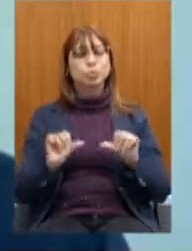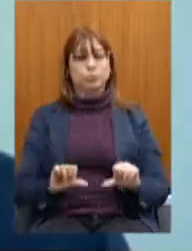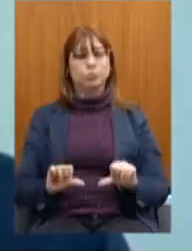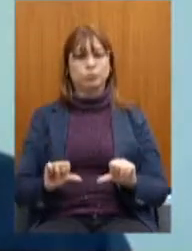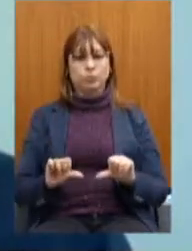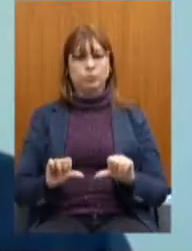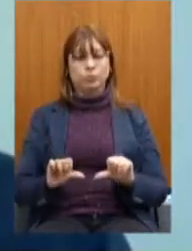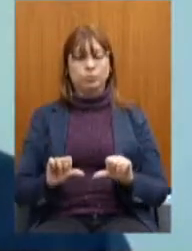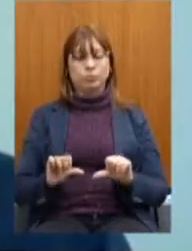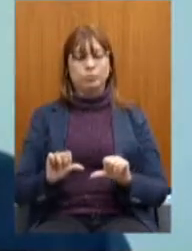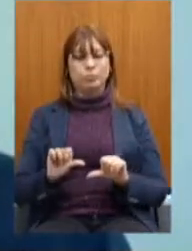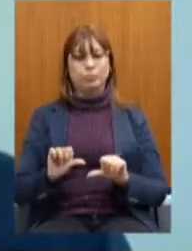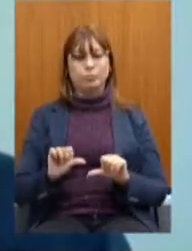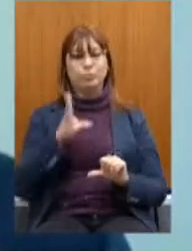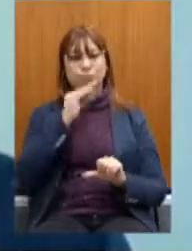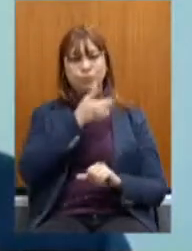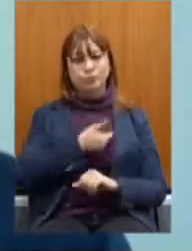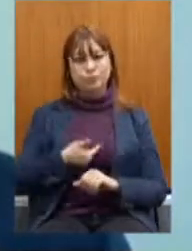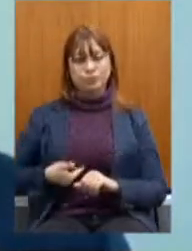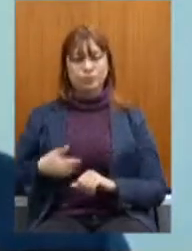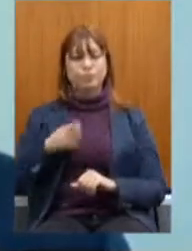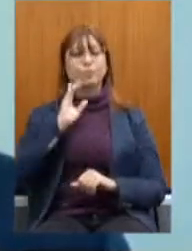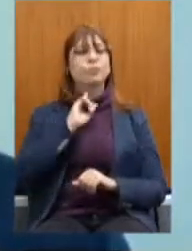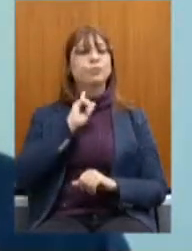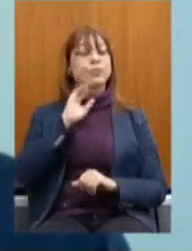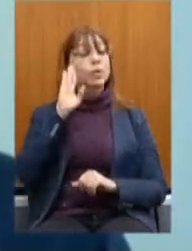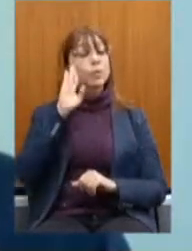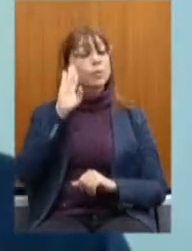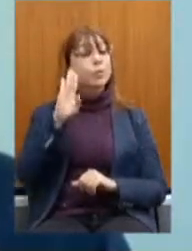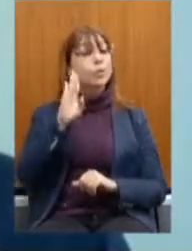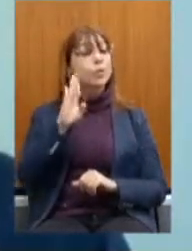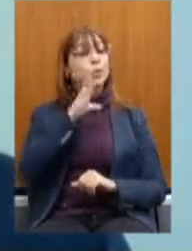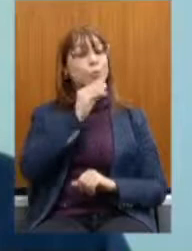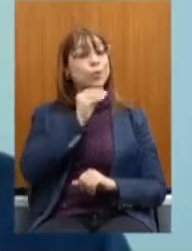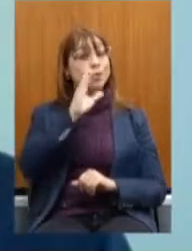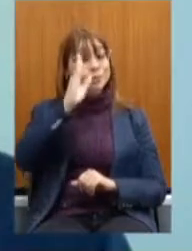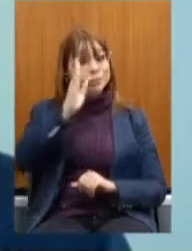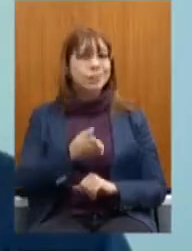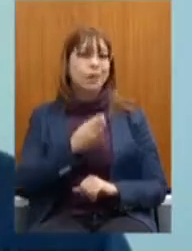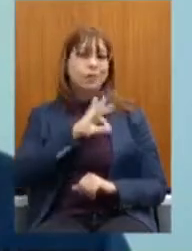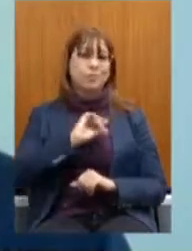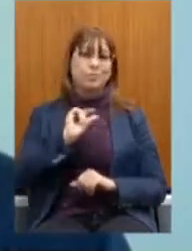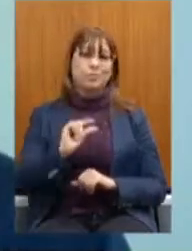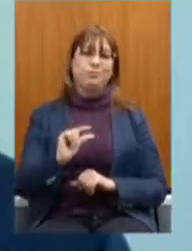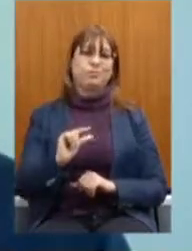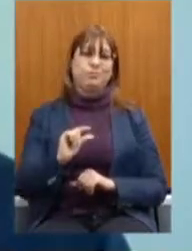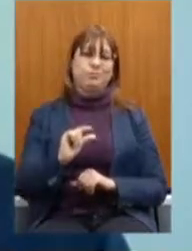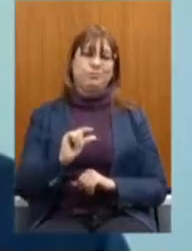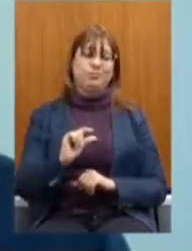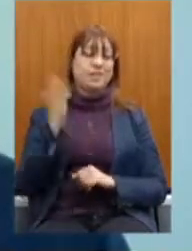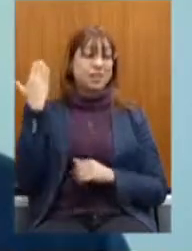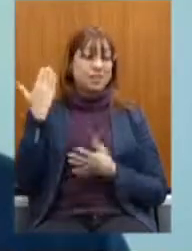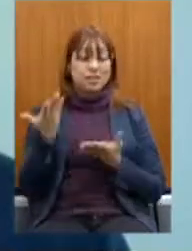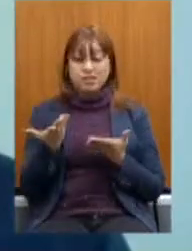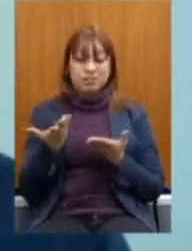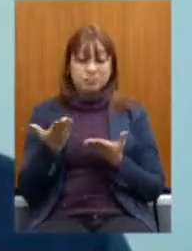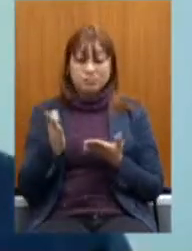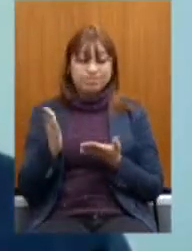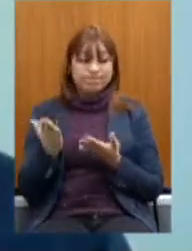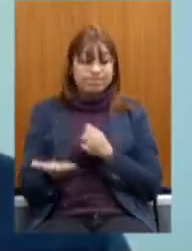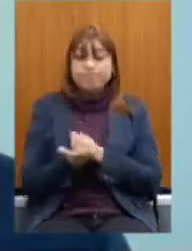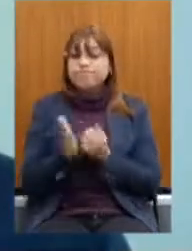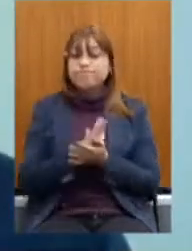Gerais Principalmente Aqueles que são Mal remunerados Aqueles que não tiveram Nenhum benefício